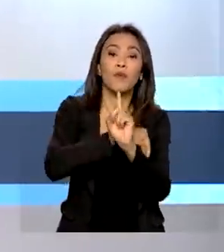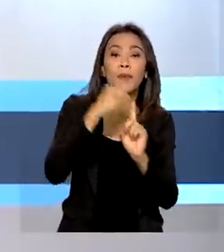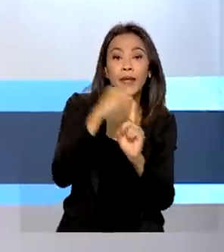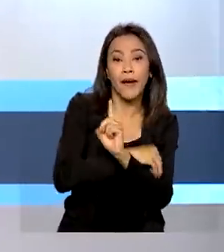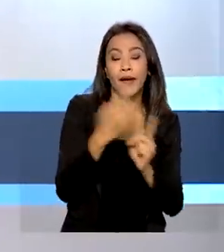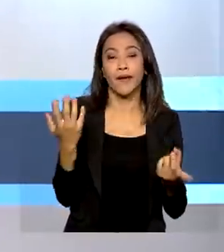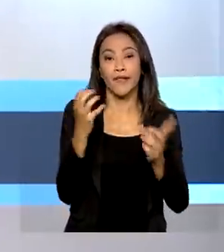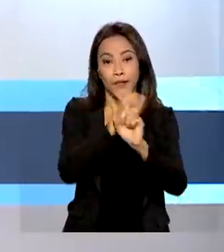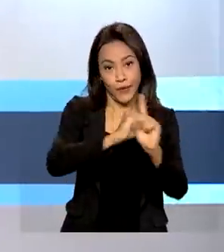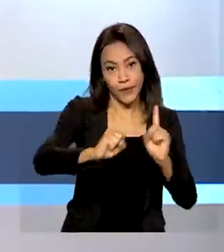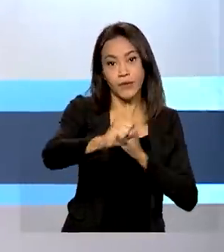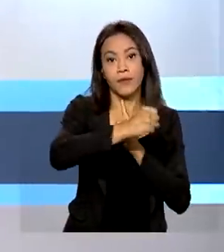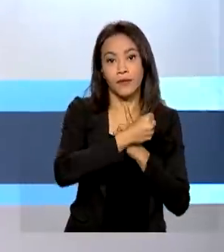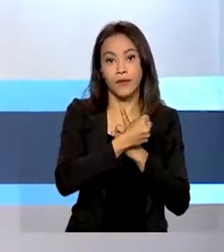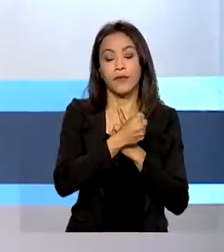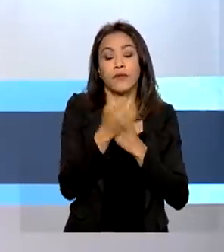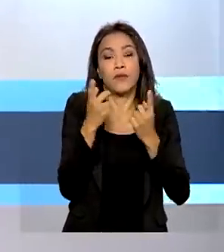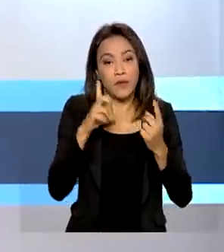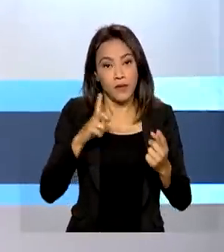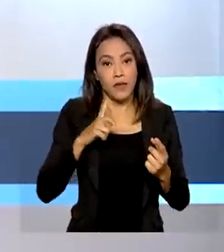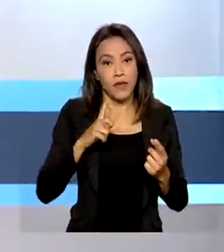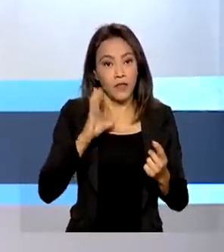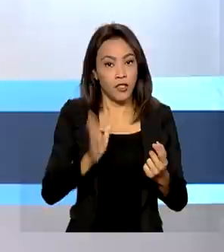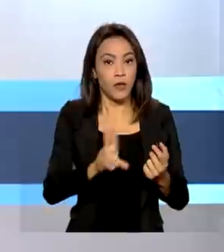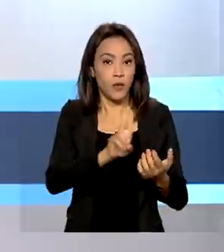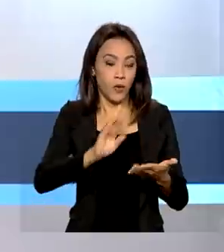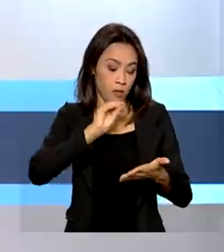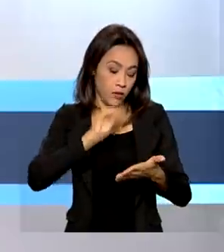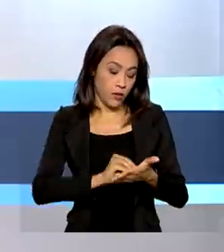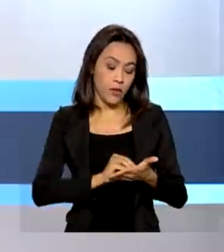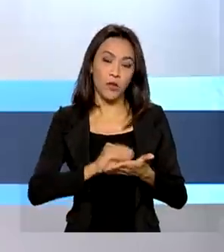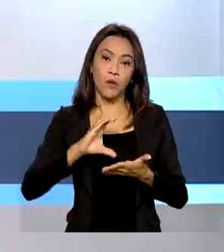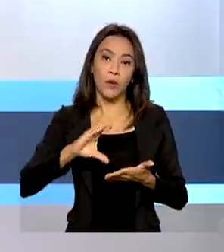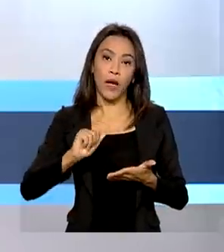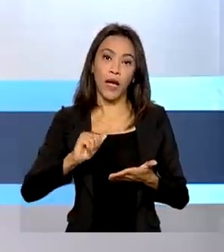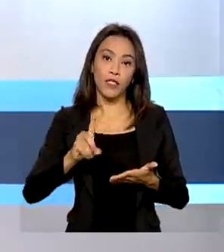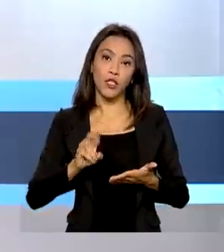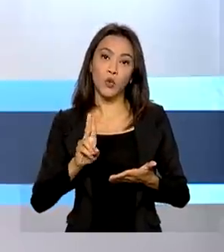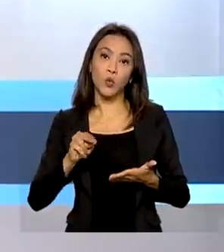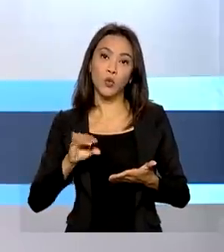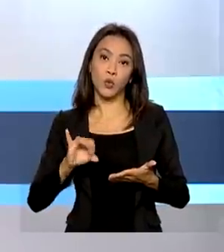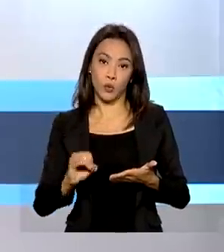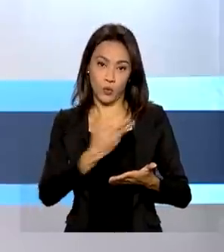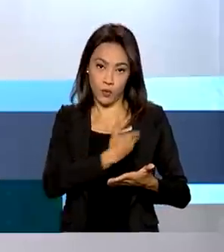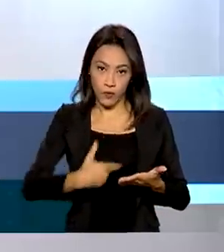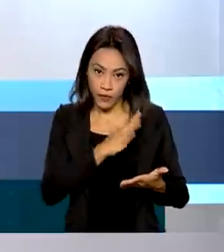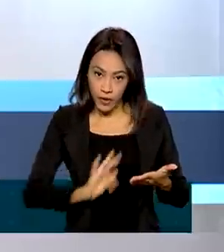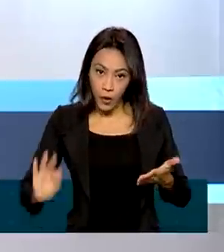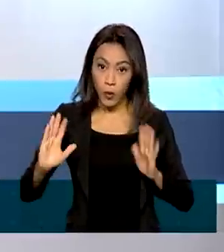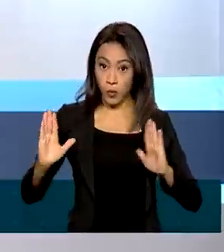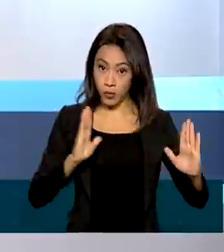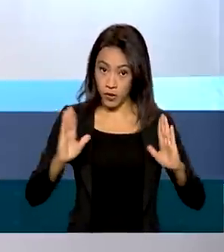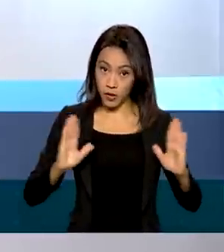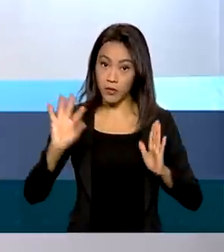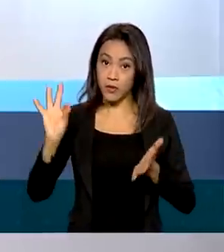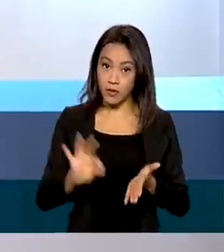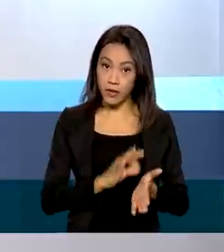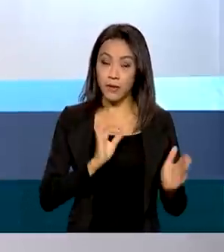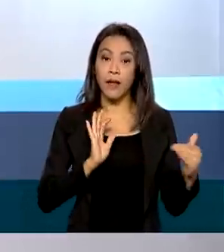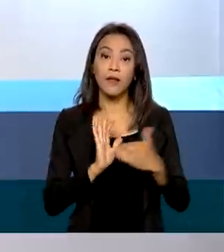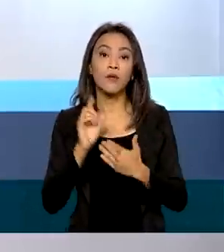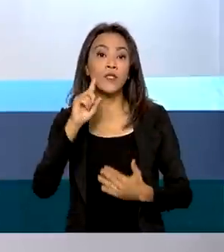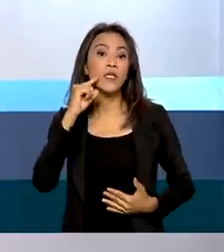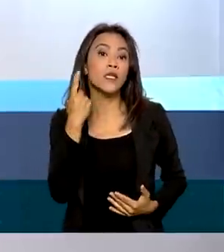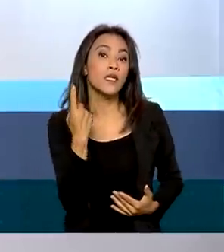socioeconômica e que esteja inscrito no Cade Único do Governo Federal. O prazo de inscrição vai até 15 de